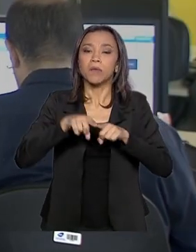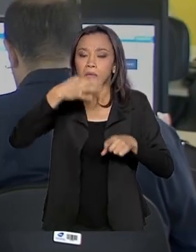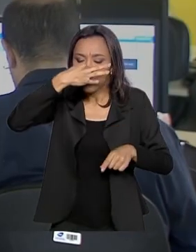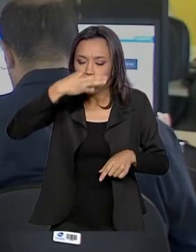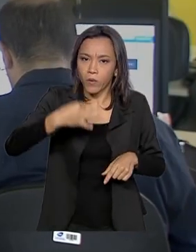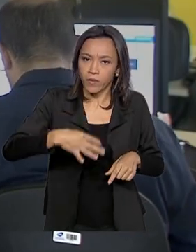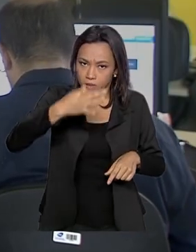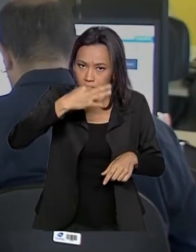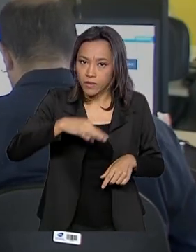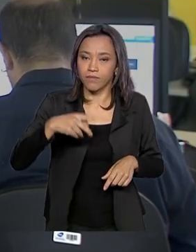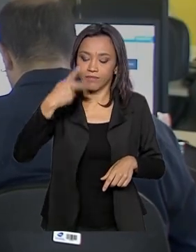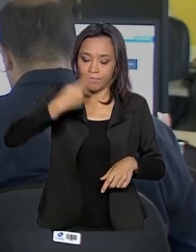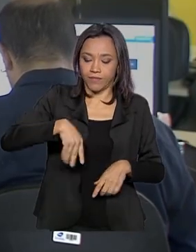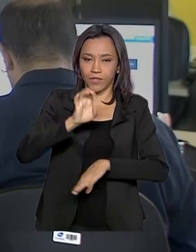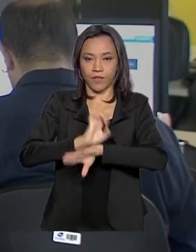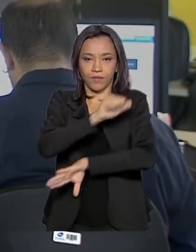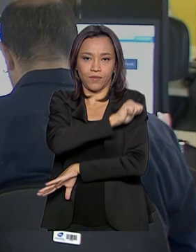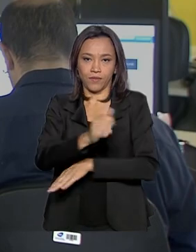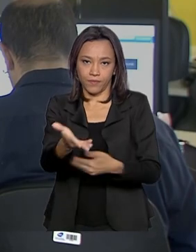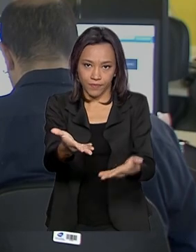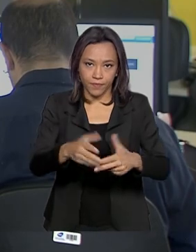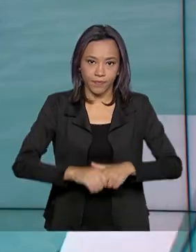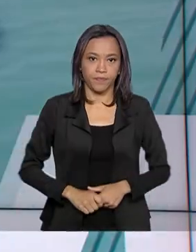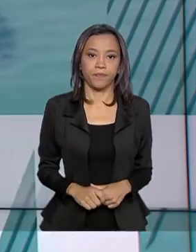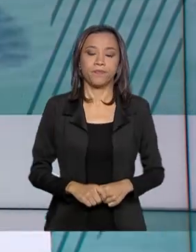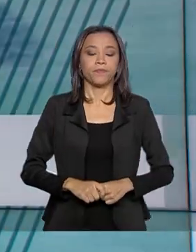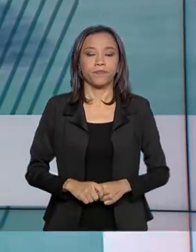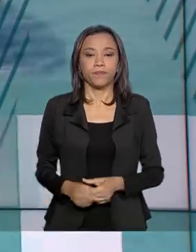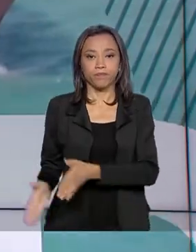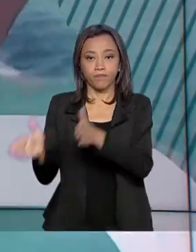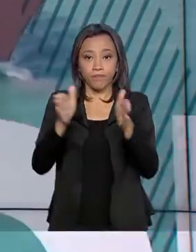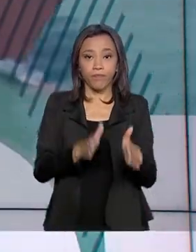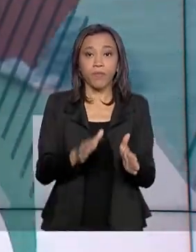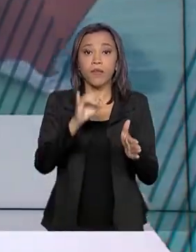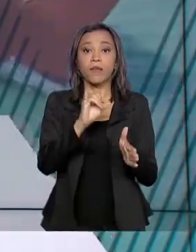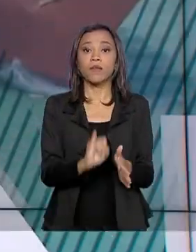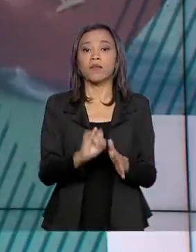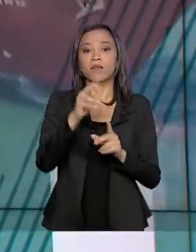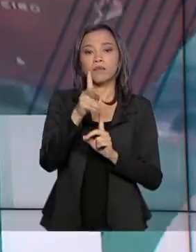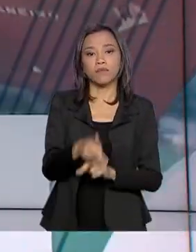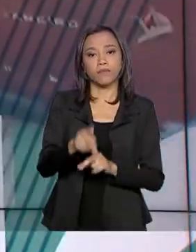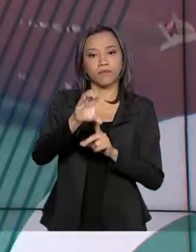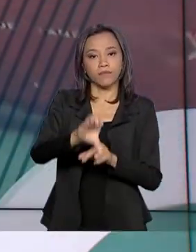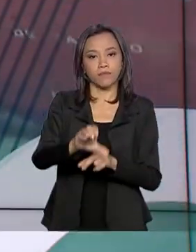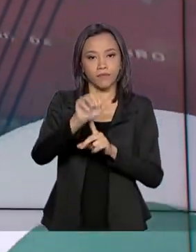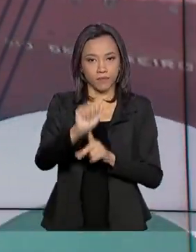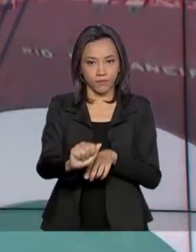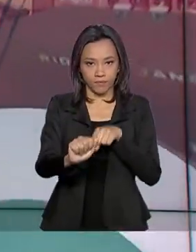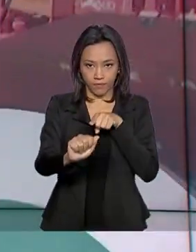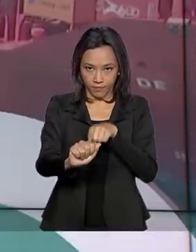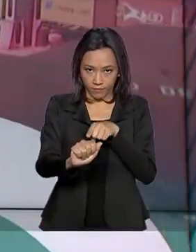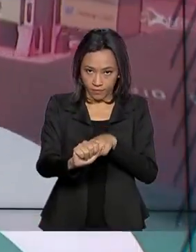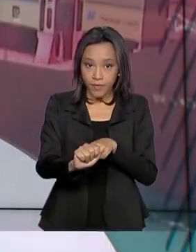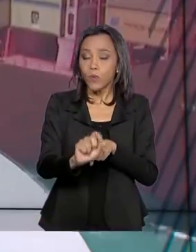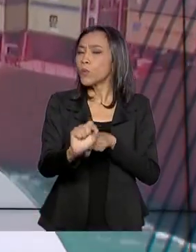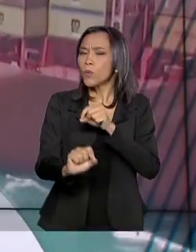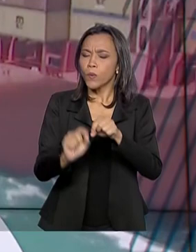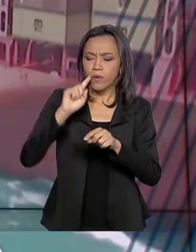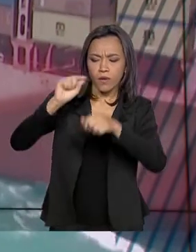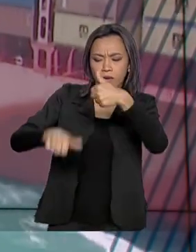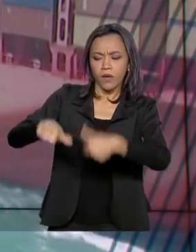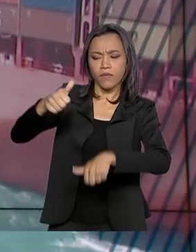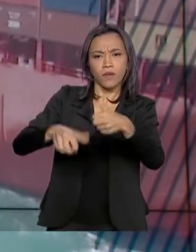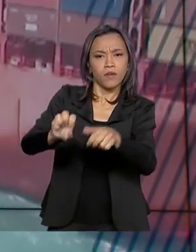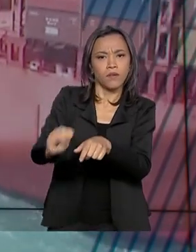de Janeiro, Alessandra Lago, para o governo Agora. O Índice Nacional de Preços ao Consumidor Amplo, que mede a